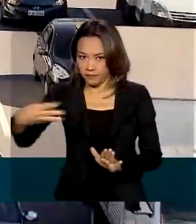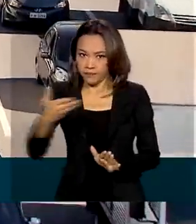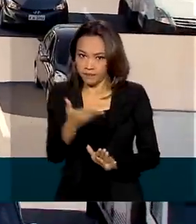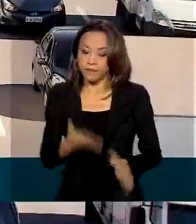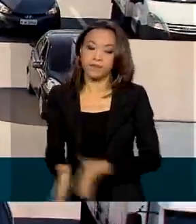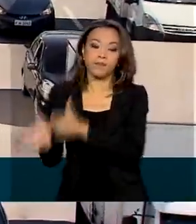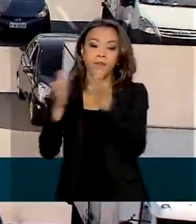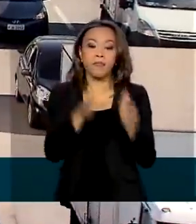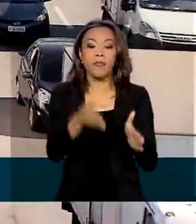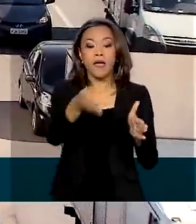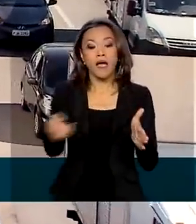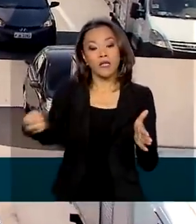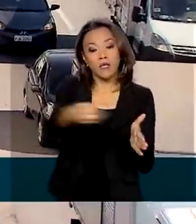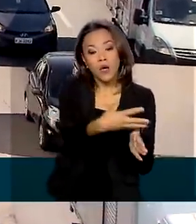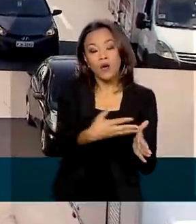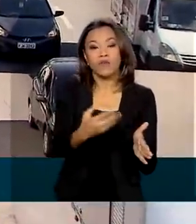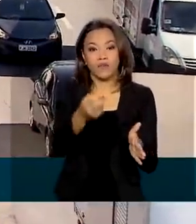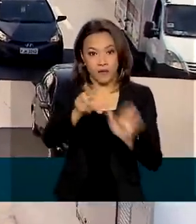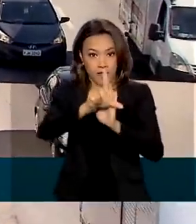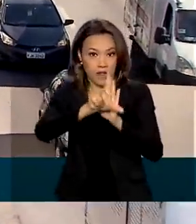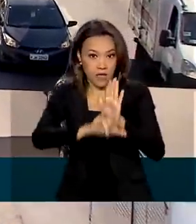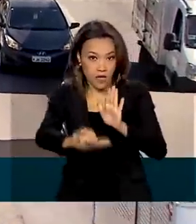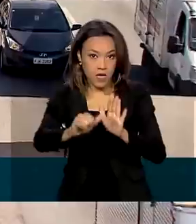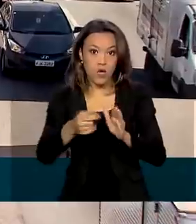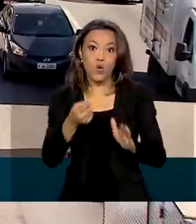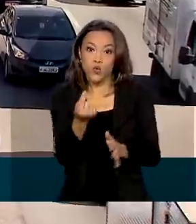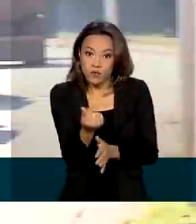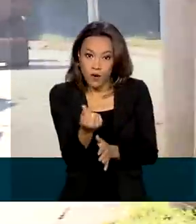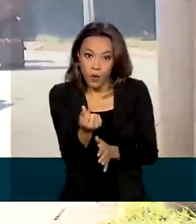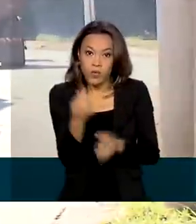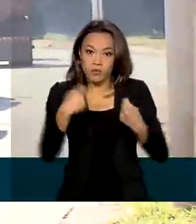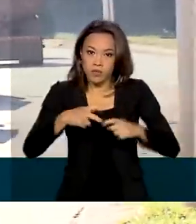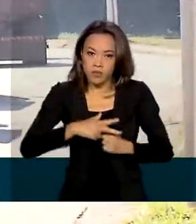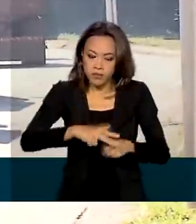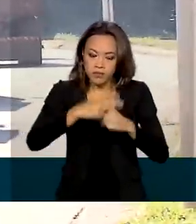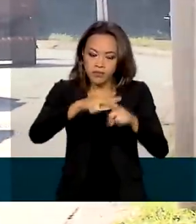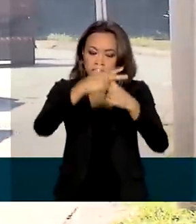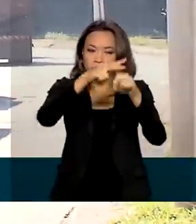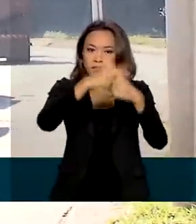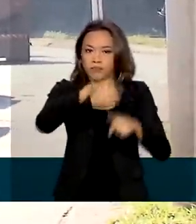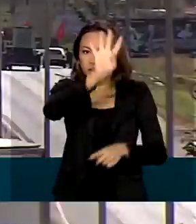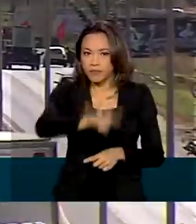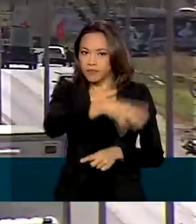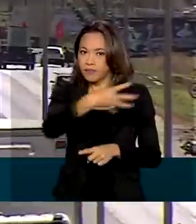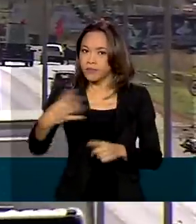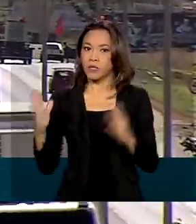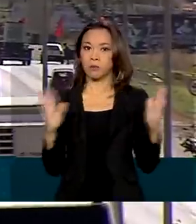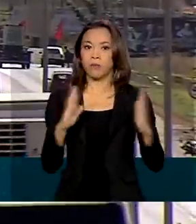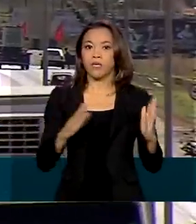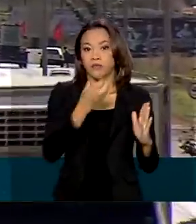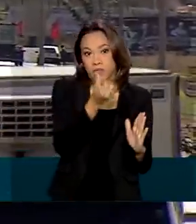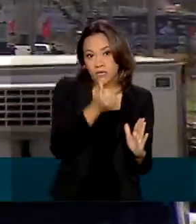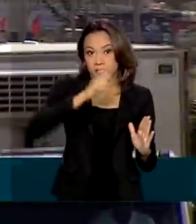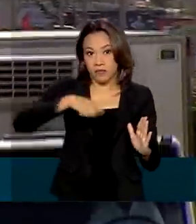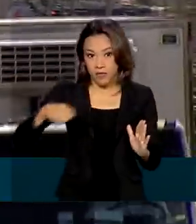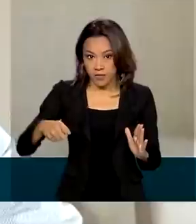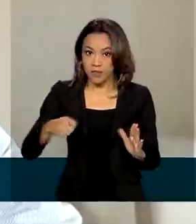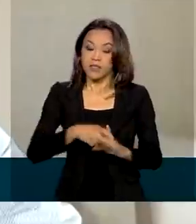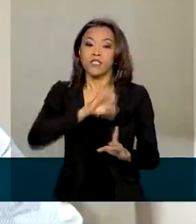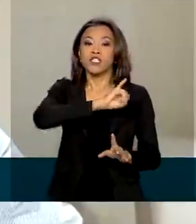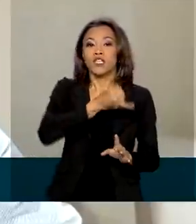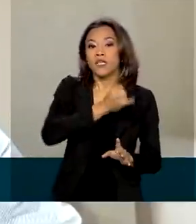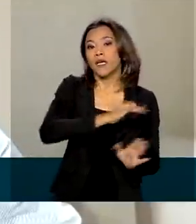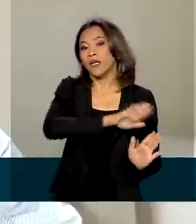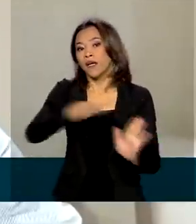nova lei, os valores do frete devem ser reajustados a cada seis meses, em janeiro e julho.